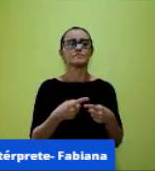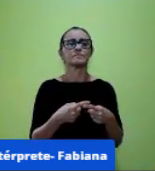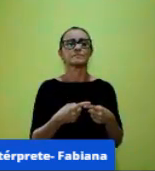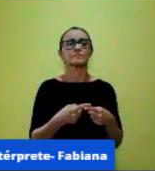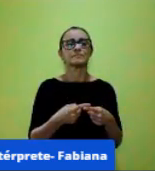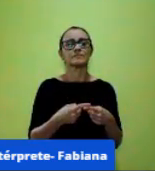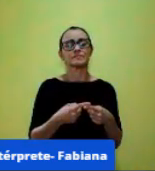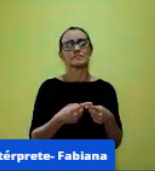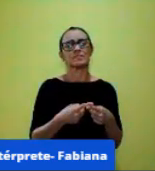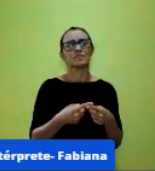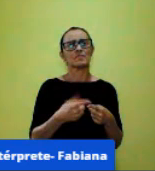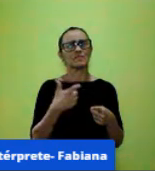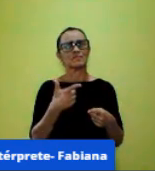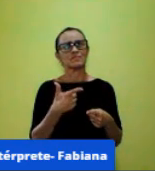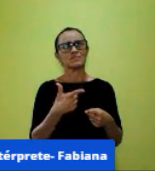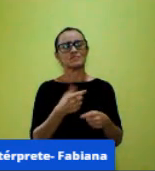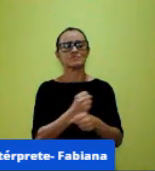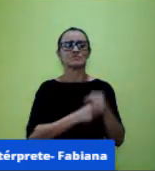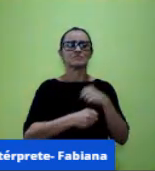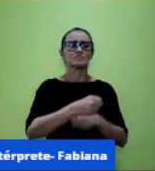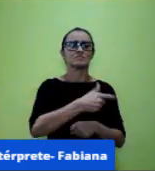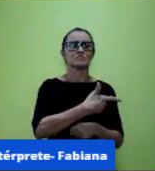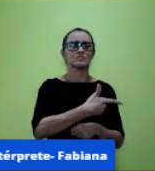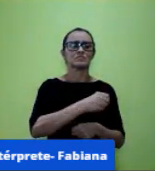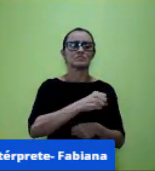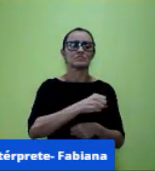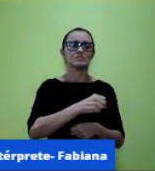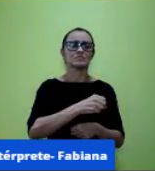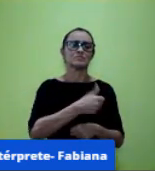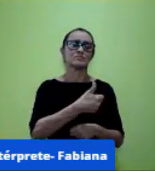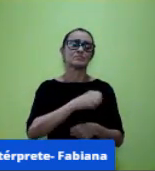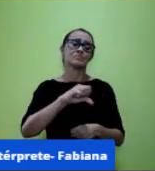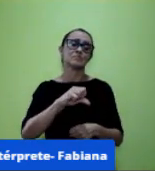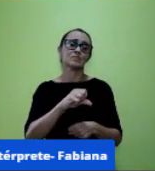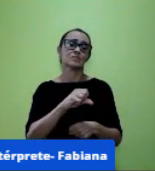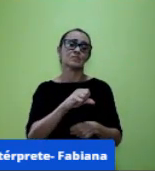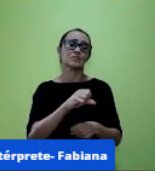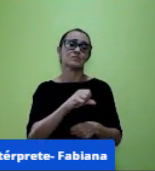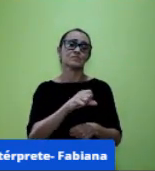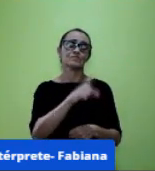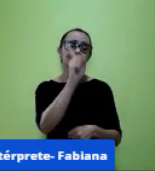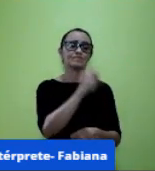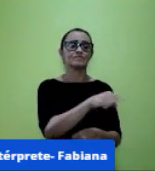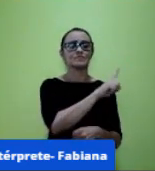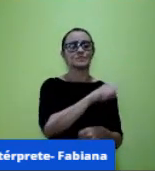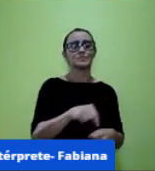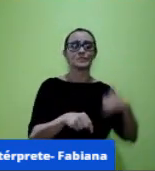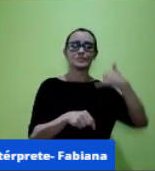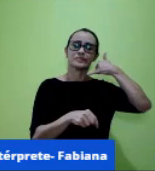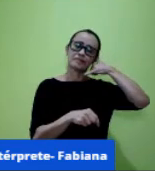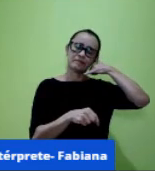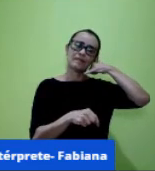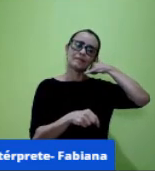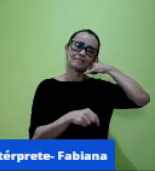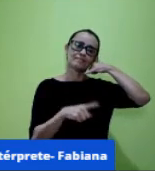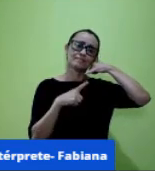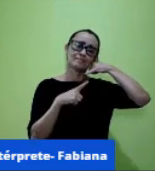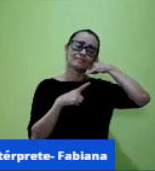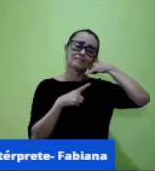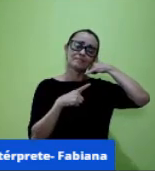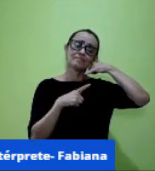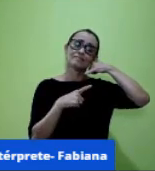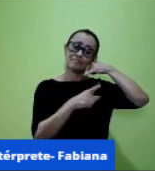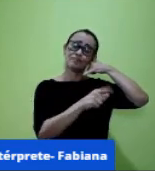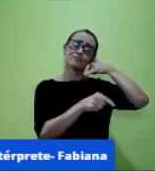até 2019 proibido o celular dentro da sala de aula e ele estava lá de toda maneira e agora nós temos o